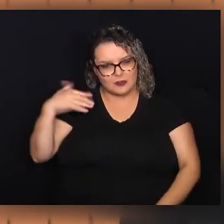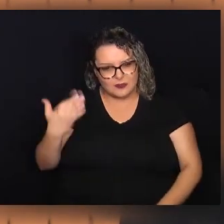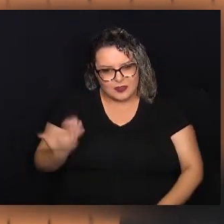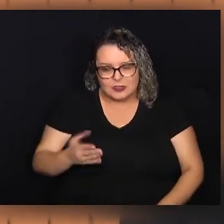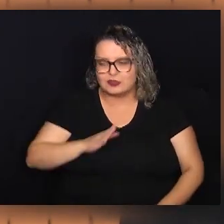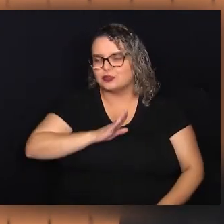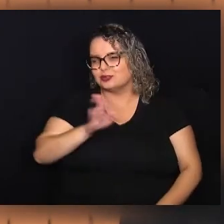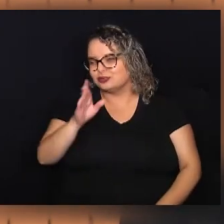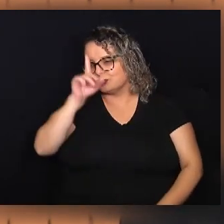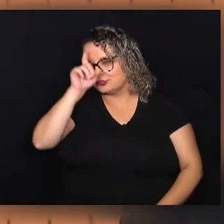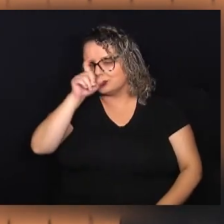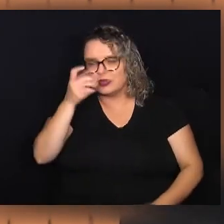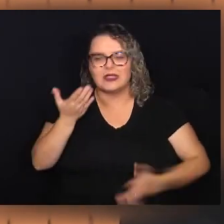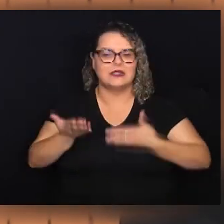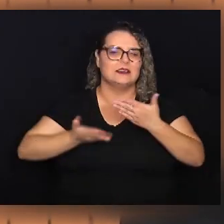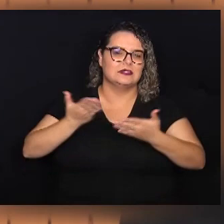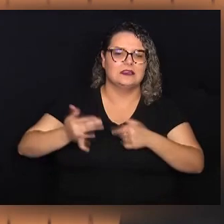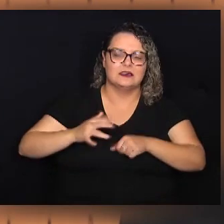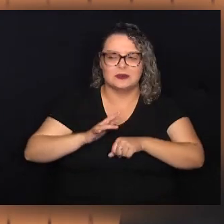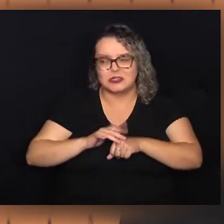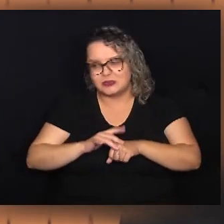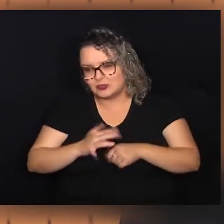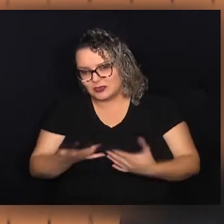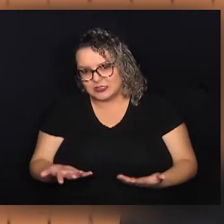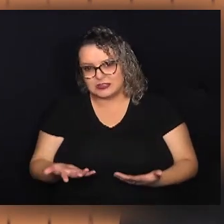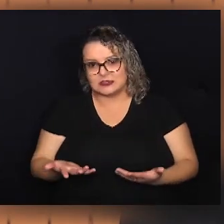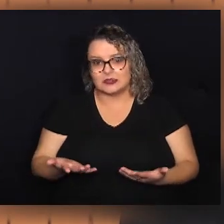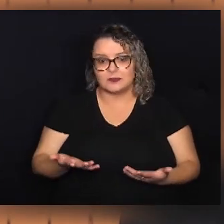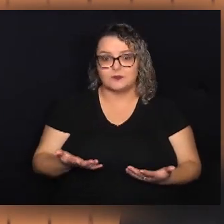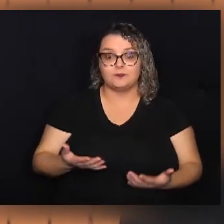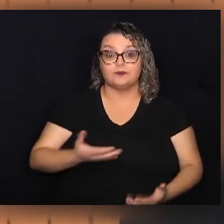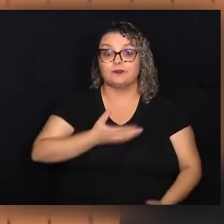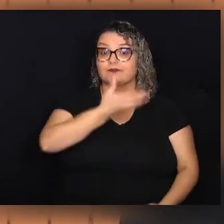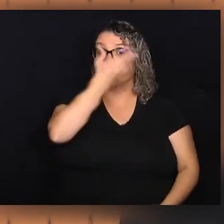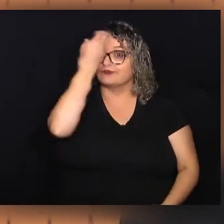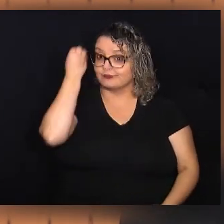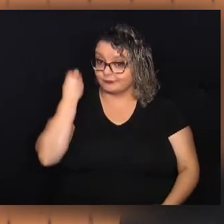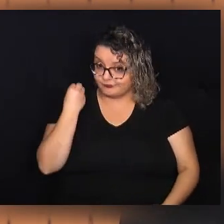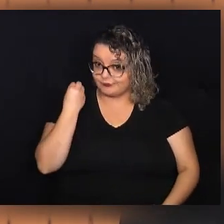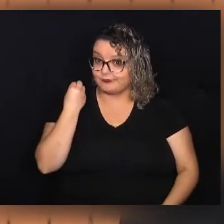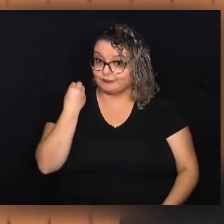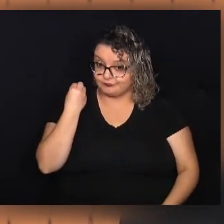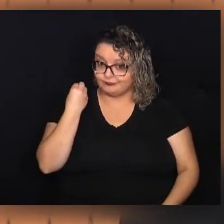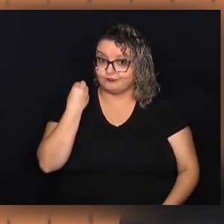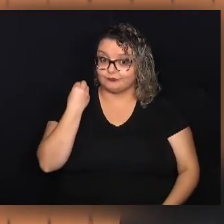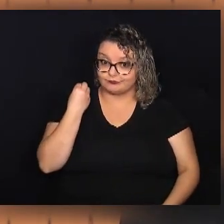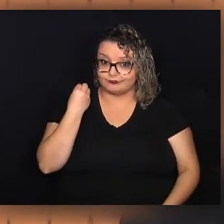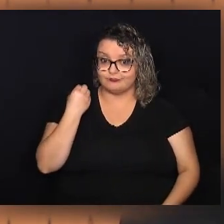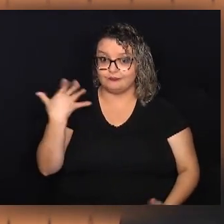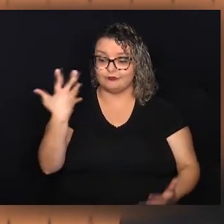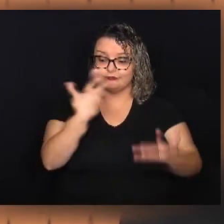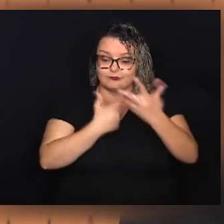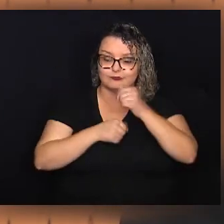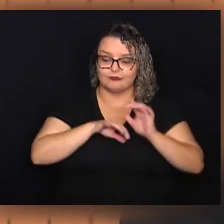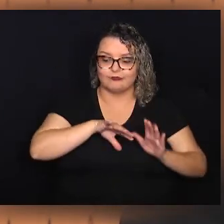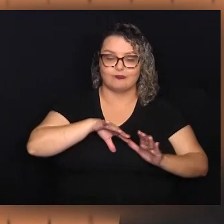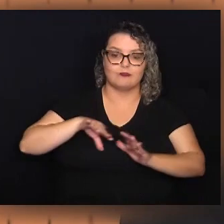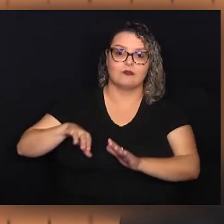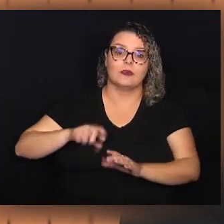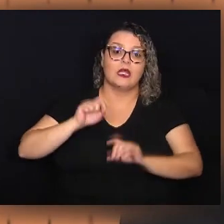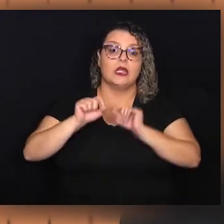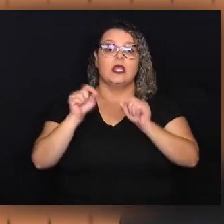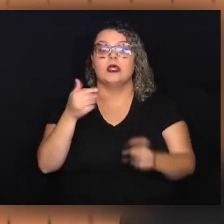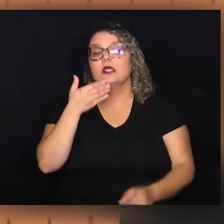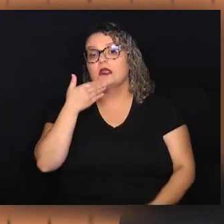rotina hospitalar de tratamento, doença, e você se esquece, você acaba colocando a sua beleza de lado.